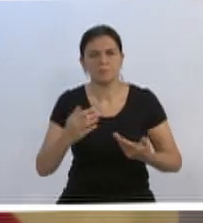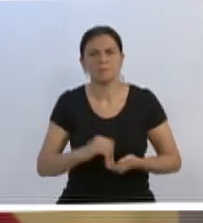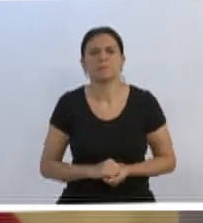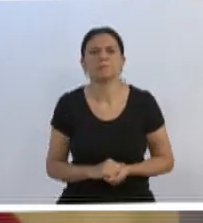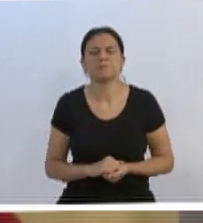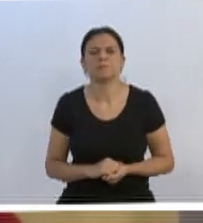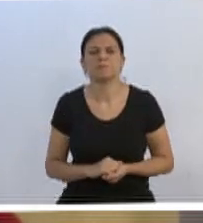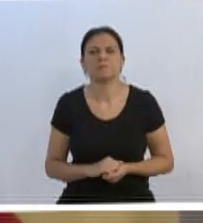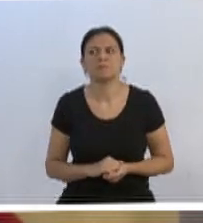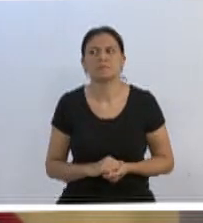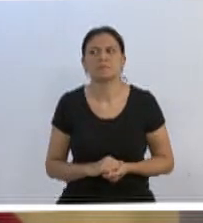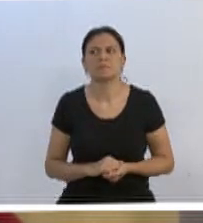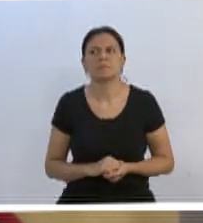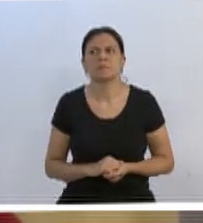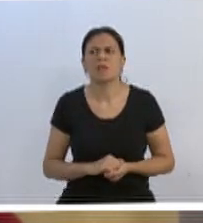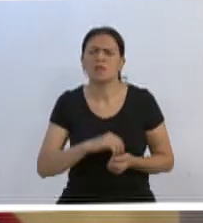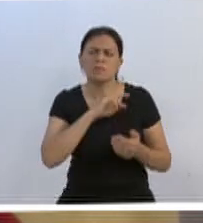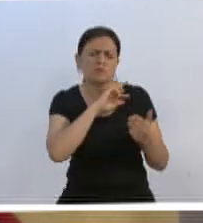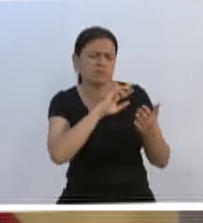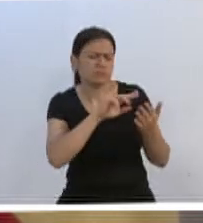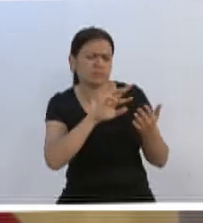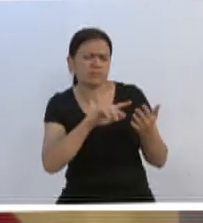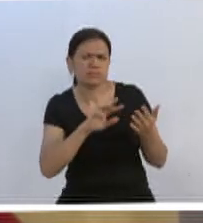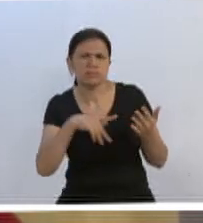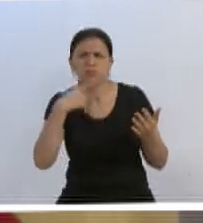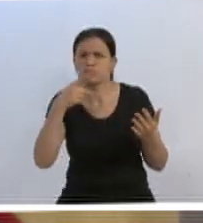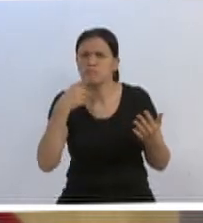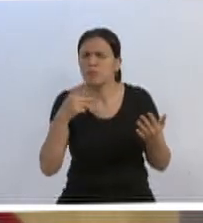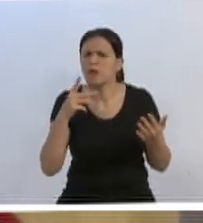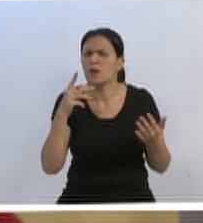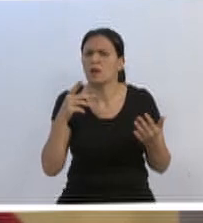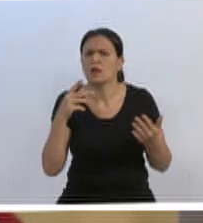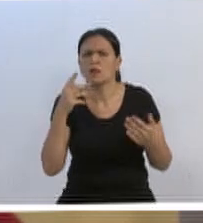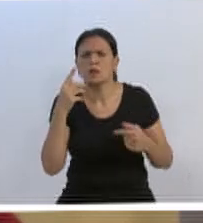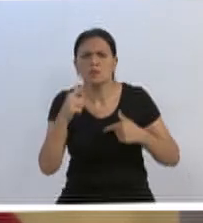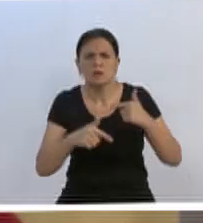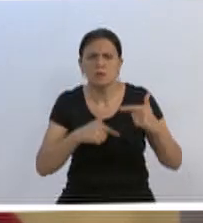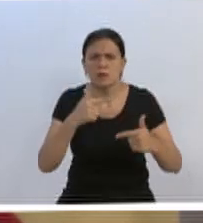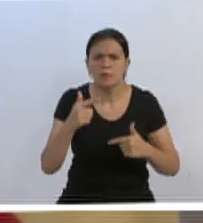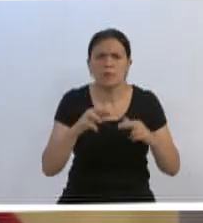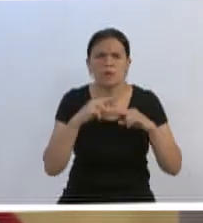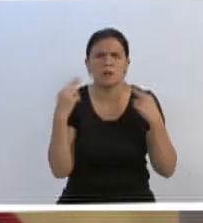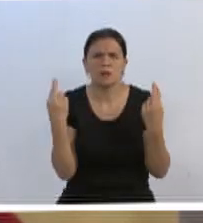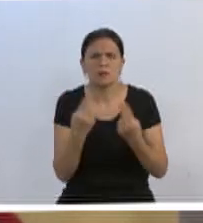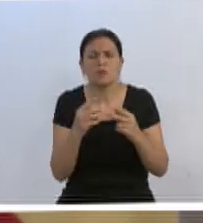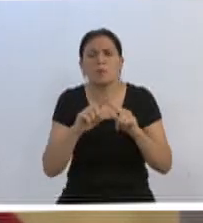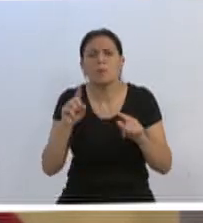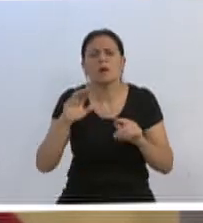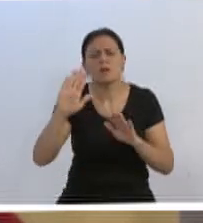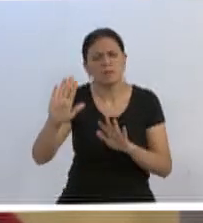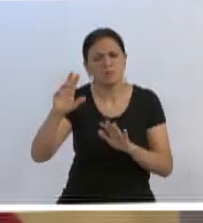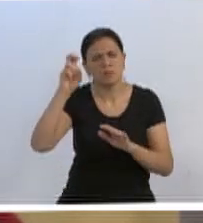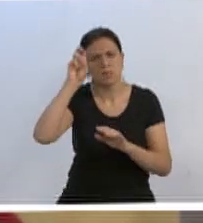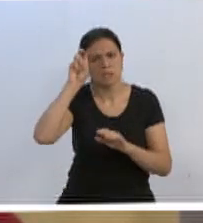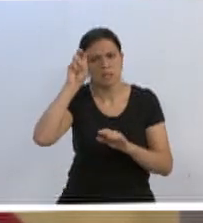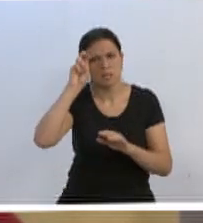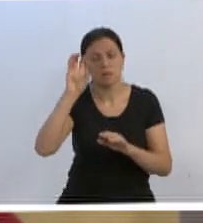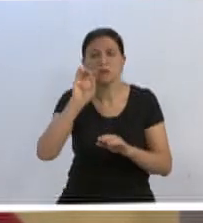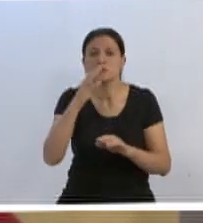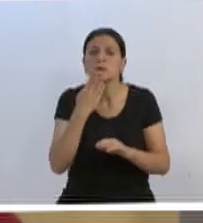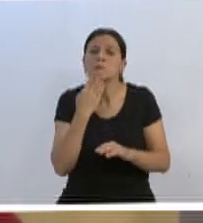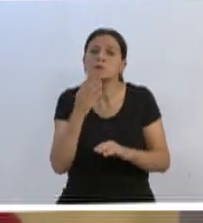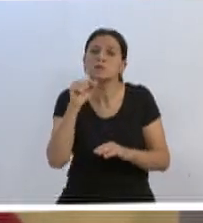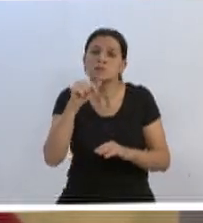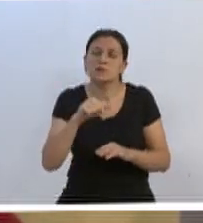e volto a dizer, eu teria várias situações para colocar aqui, de alguns trabalhos que nós temos, de várias reuniões, mas eu vou deixar para quinta-feira. Só vou fazer um pedido aqui